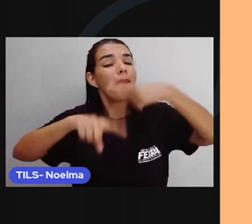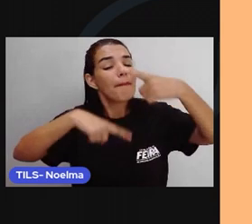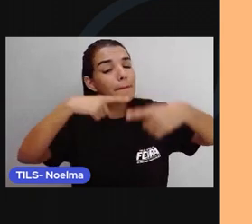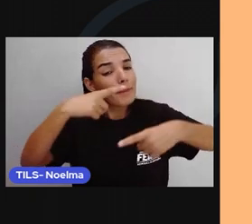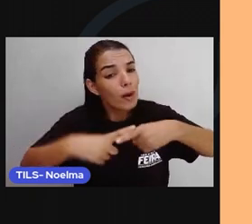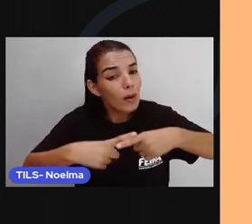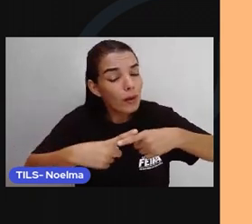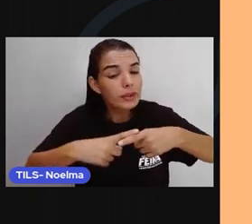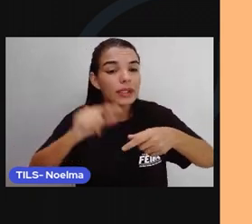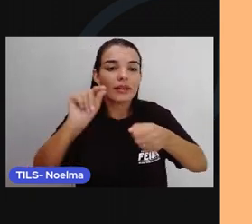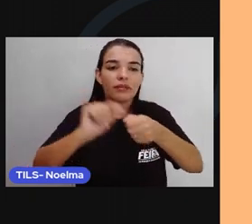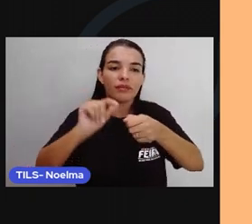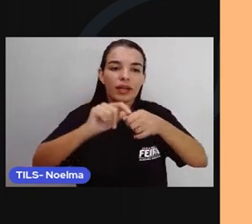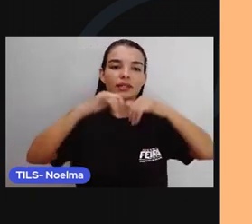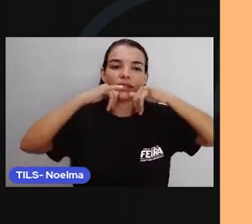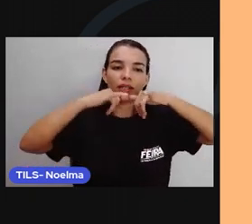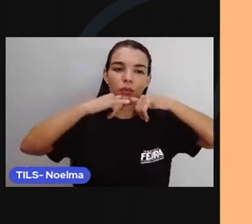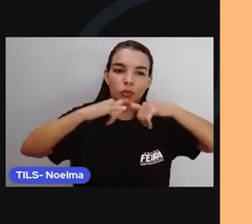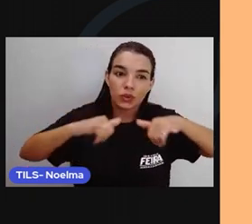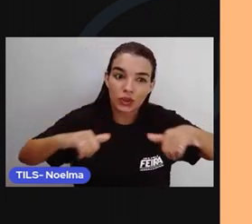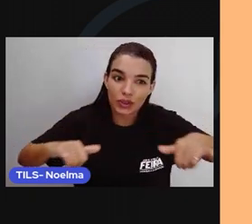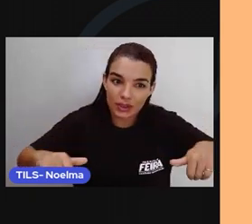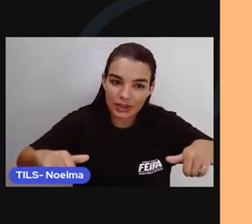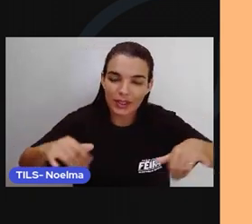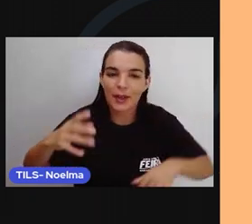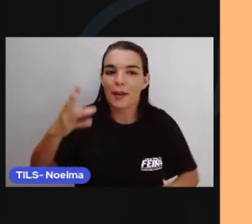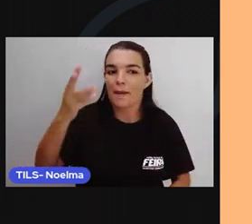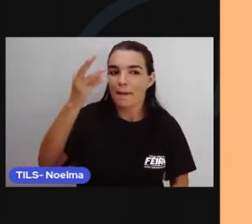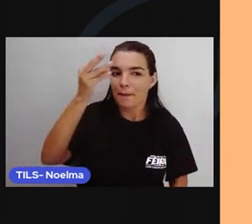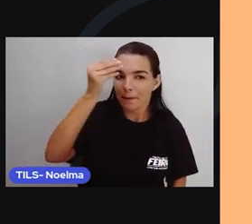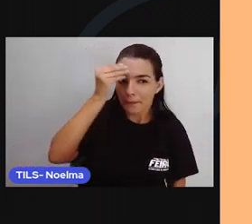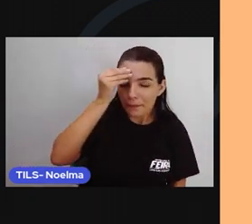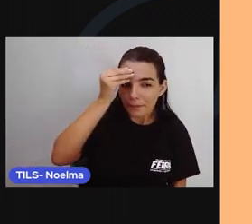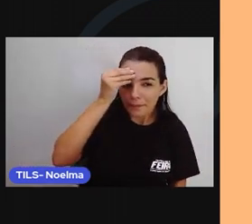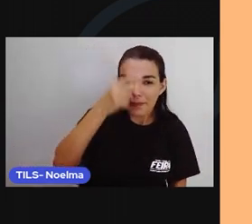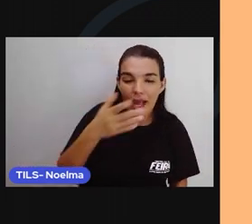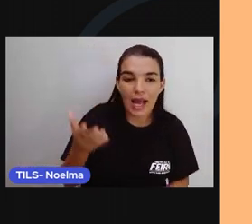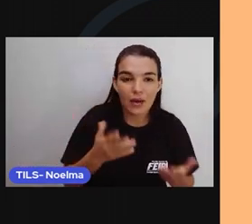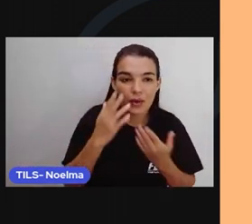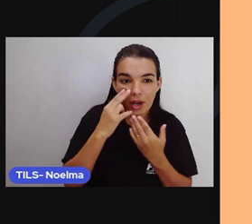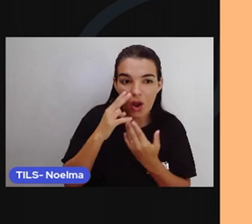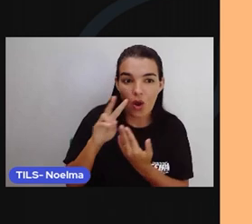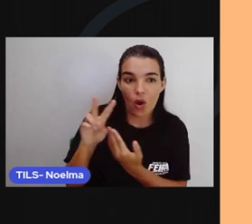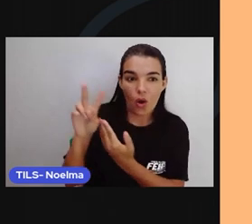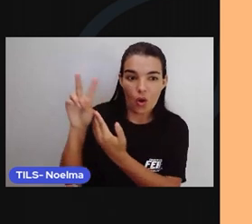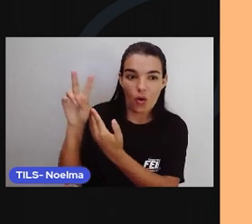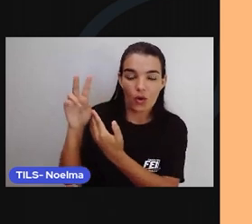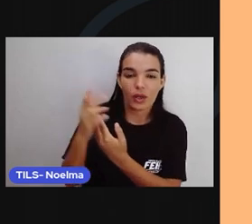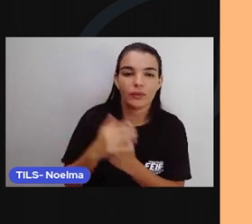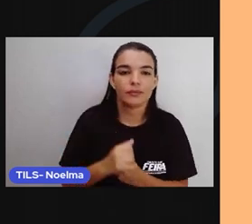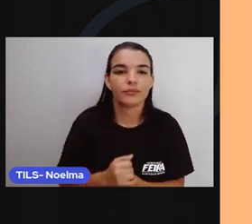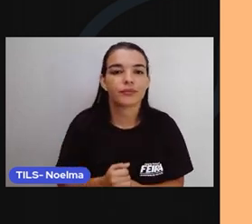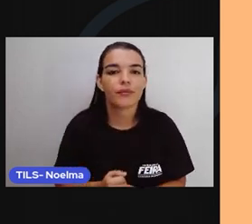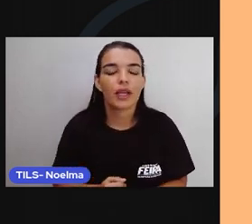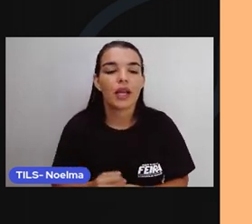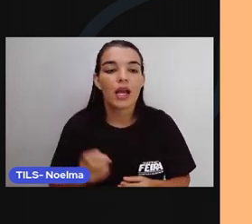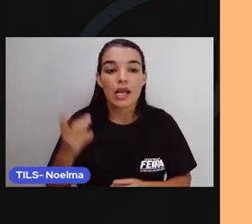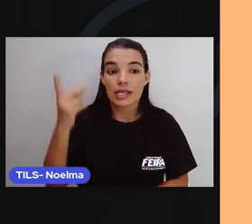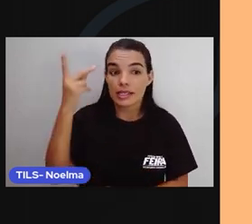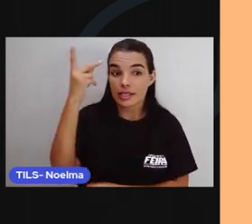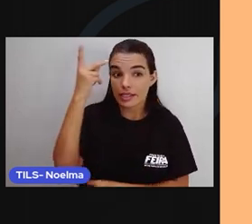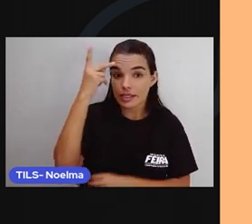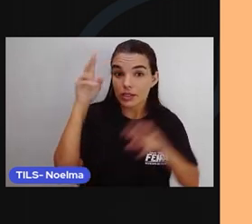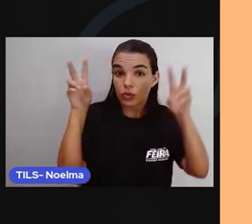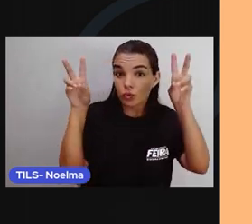o meu verbo no presente. Recebe certificado de Ministério da Saúde. Isso garante maior longevidade à minha